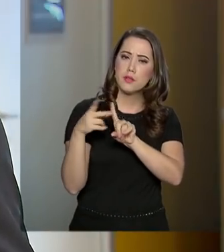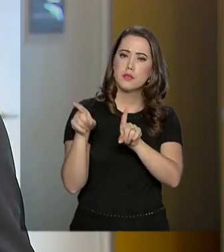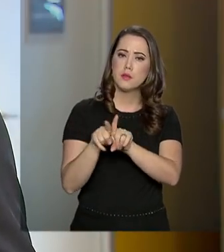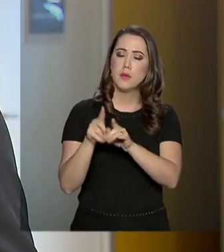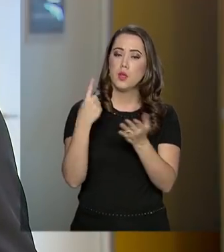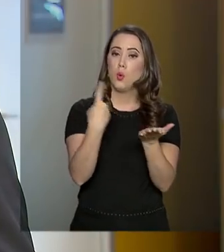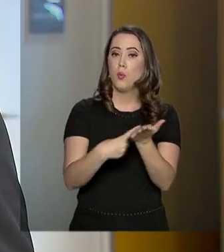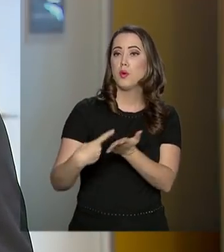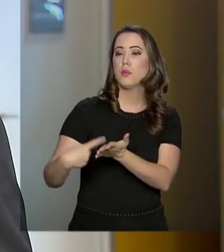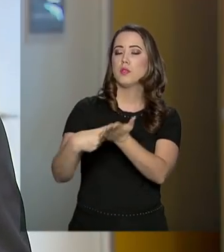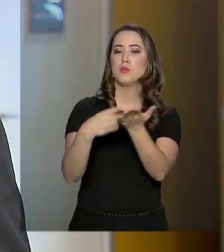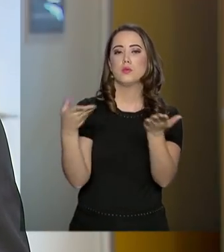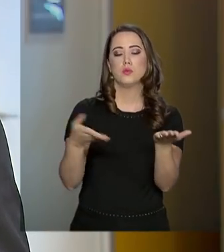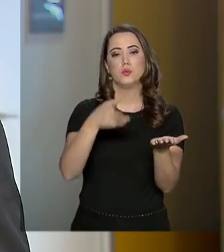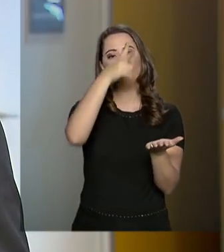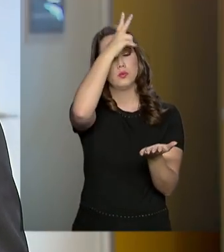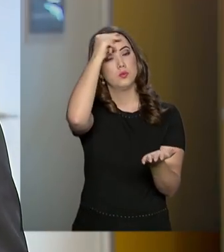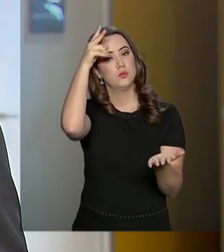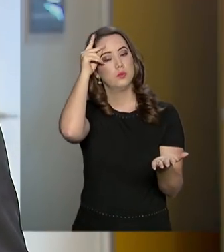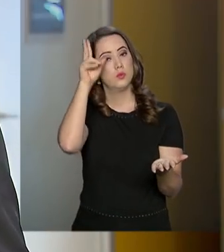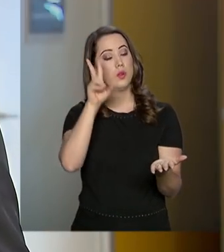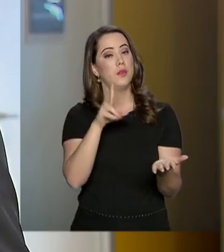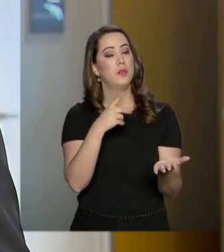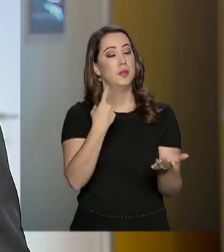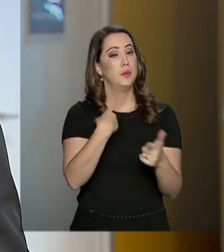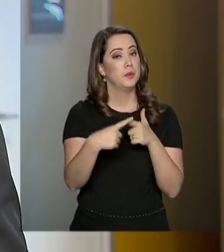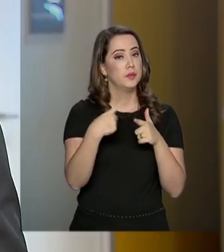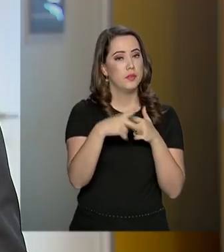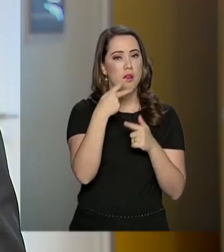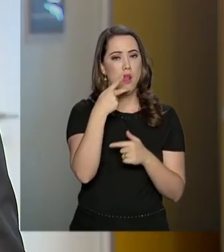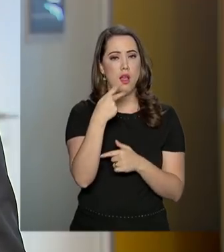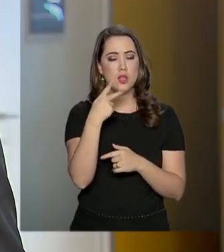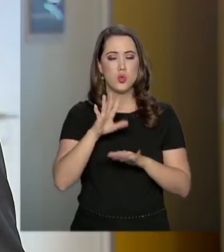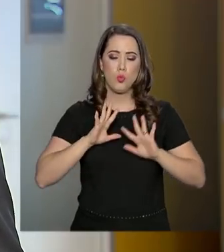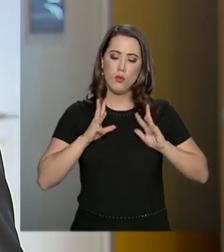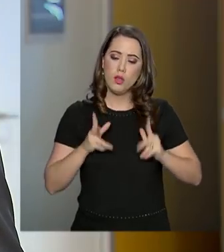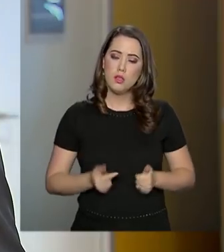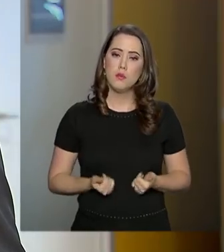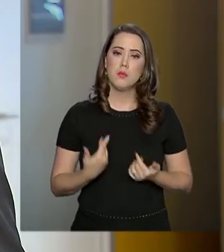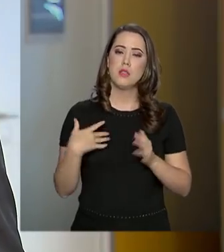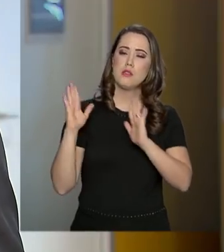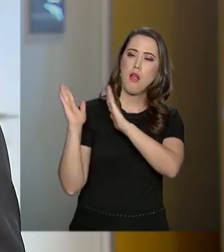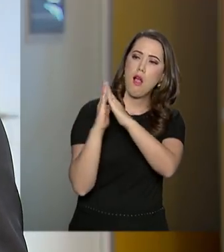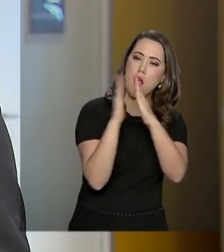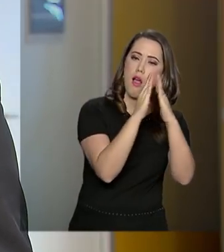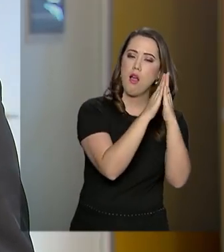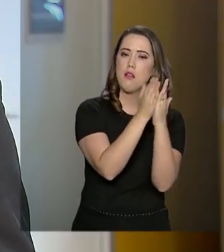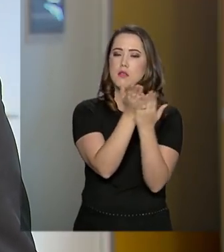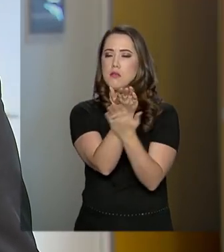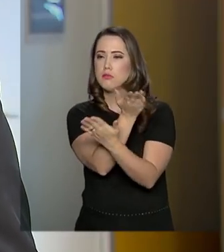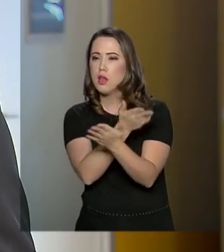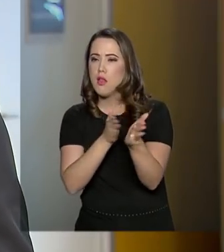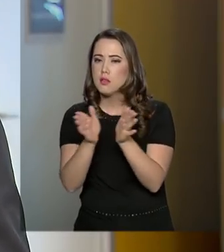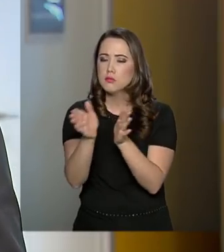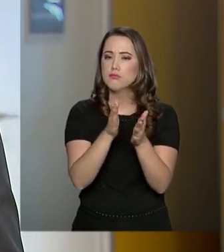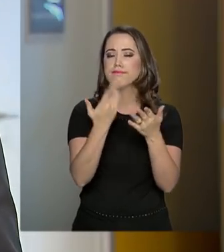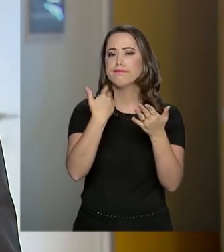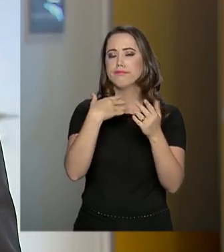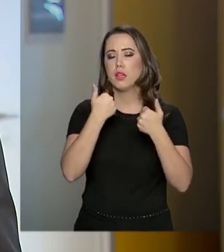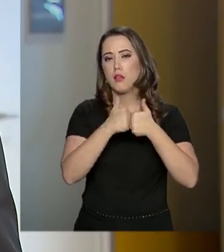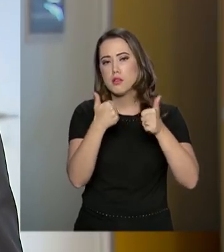estão na pauta do encontro dos prefeitos questões relativas a saneamento, habitação, mobilidade urbana e